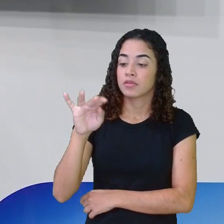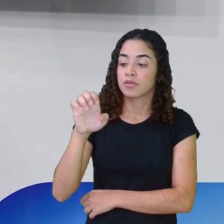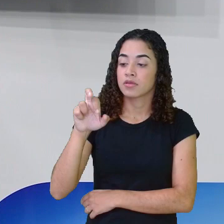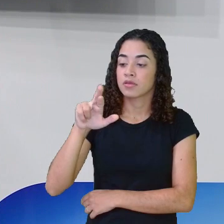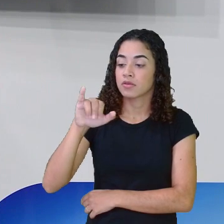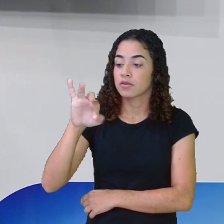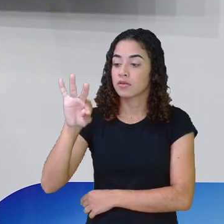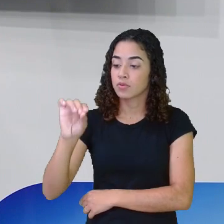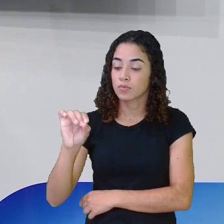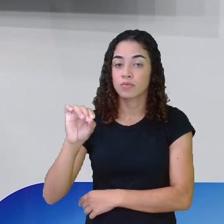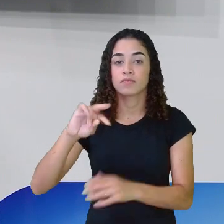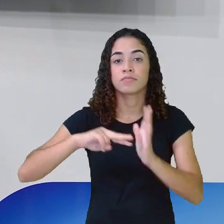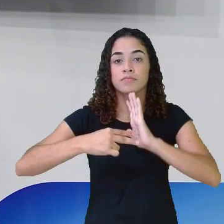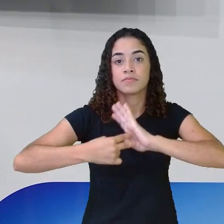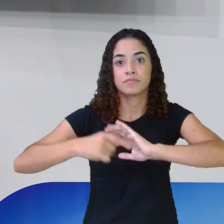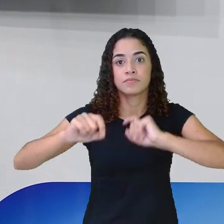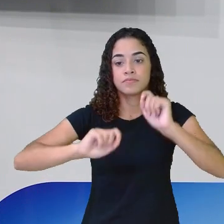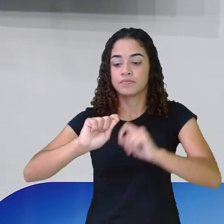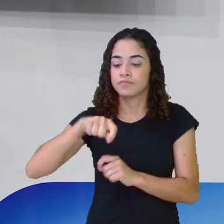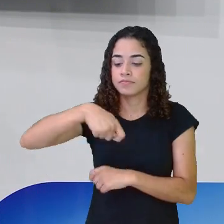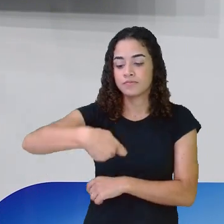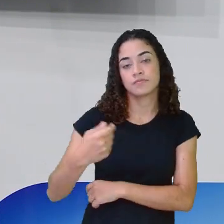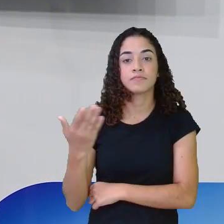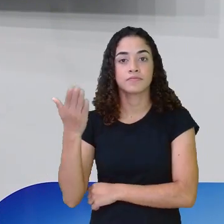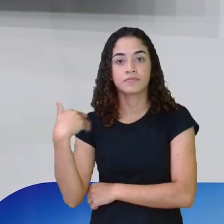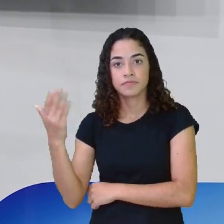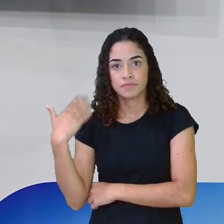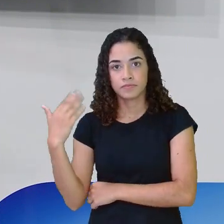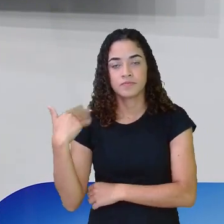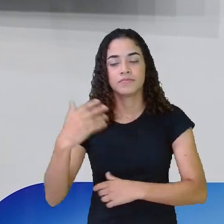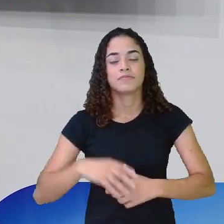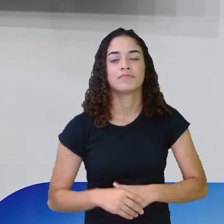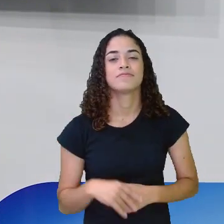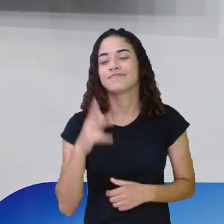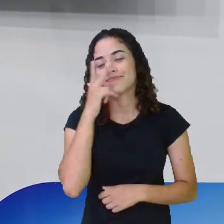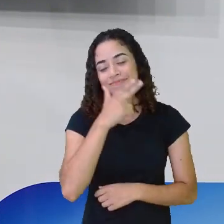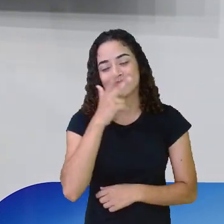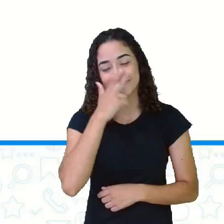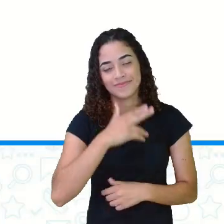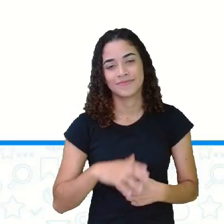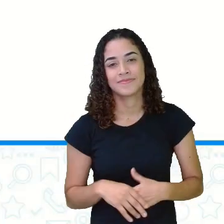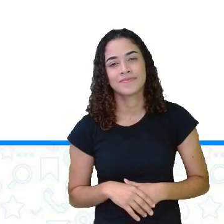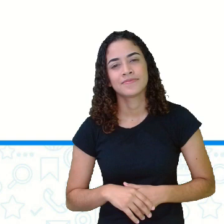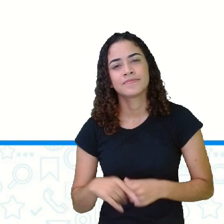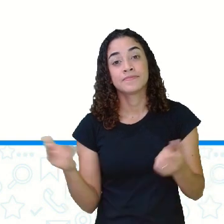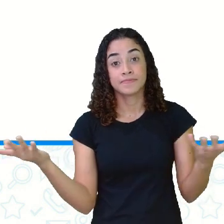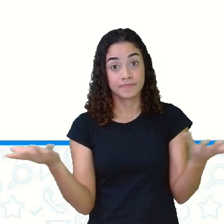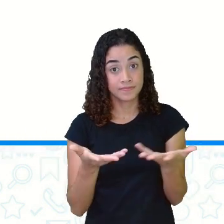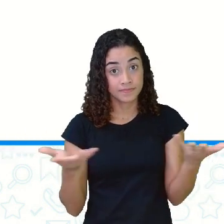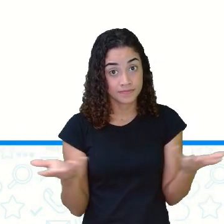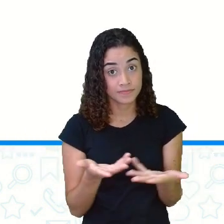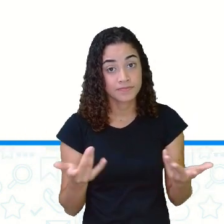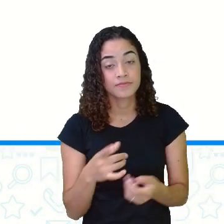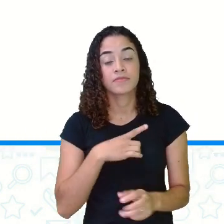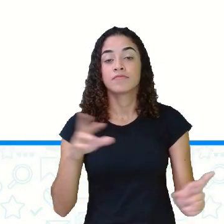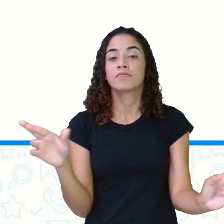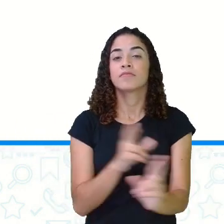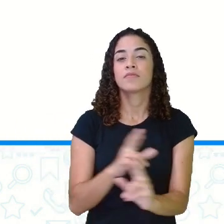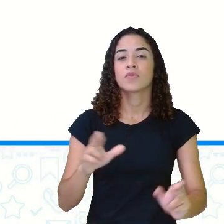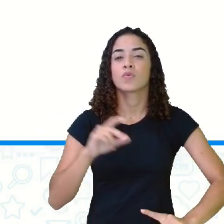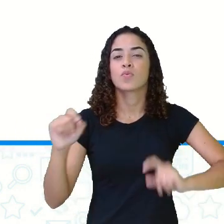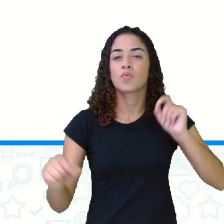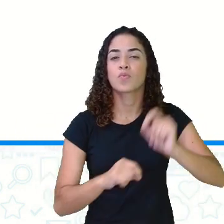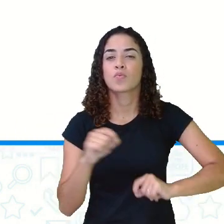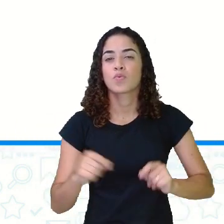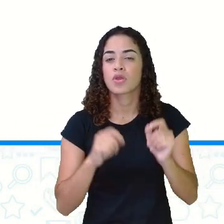passado, tá? É porque a gente vai usar sempre pretérito, mas passado é a mesma coisa. O presente tem relação com